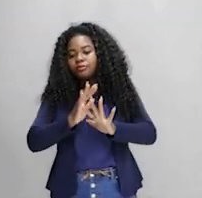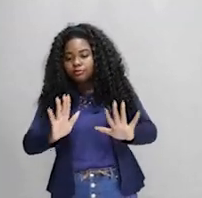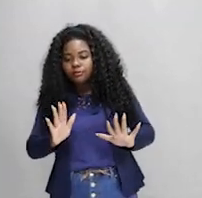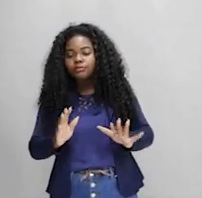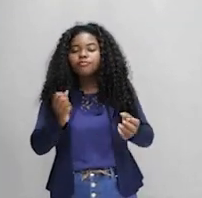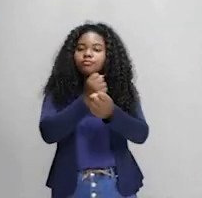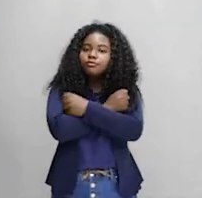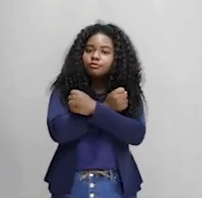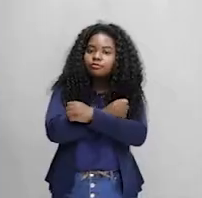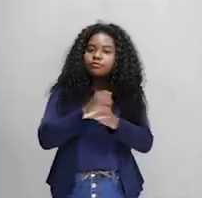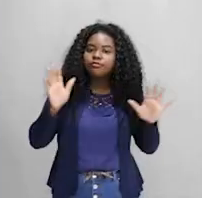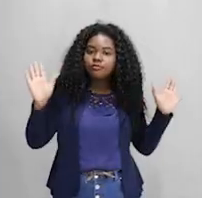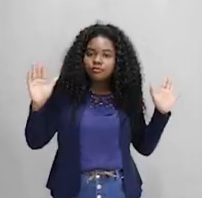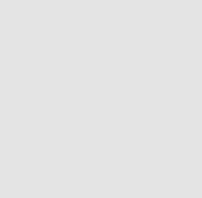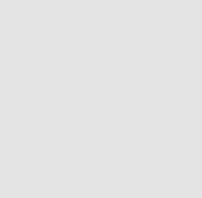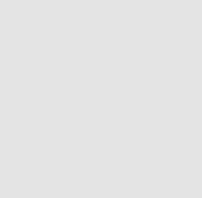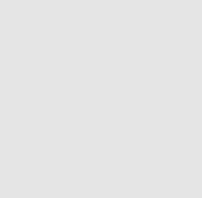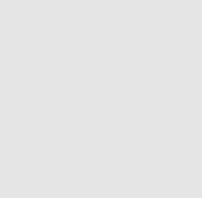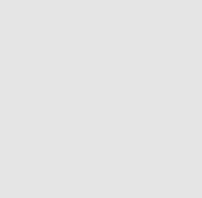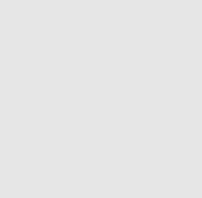Tamo junto. Valeu!